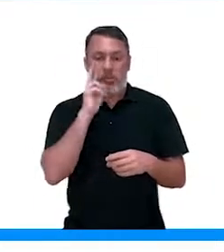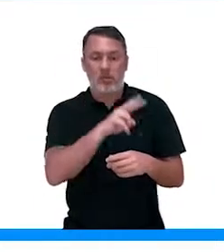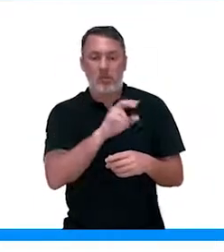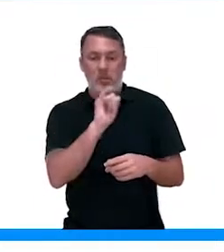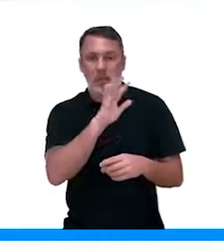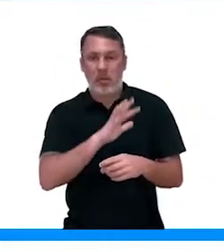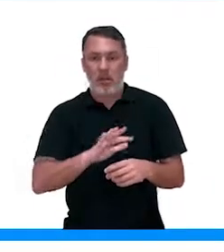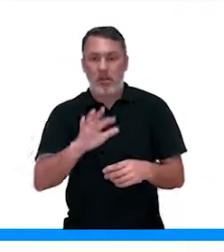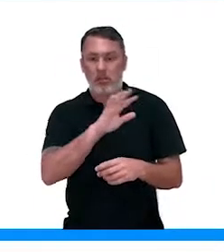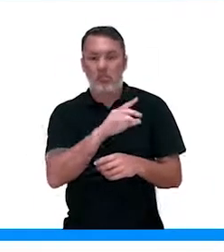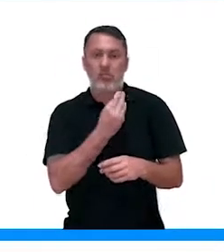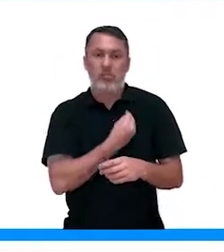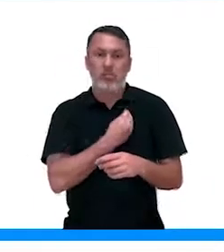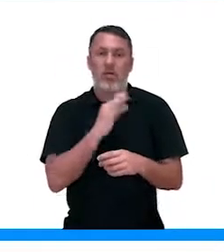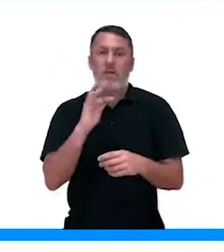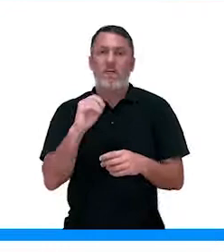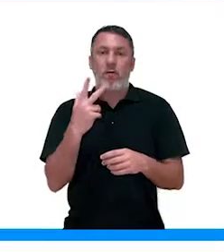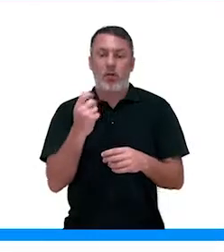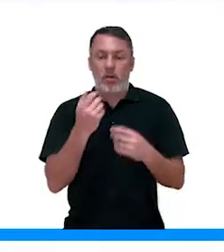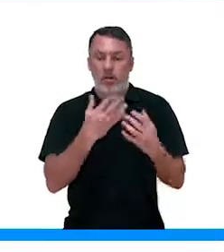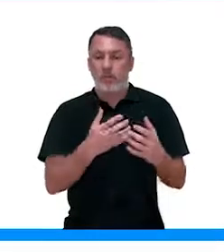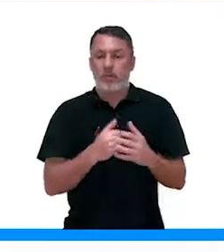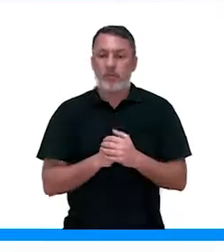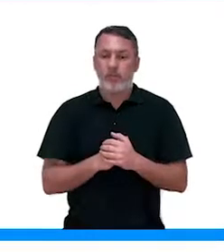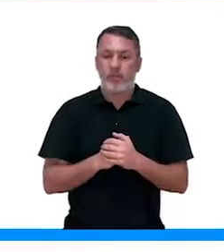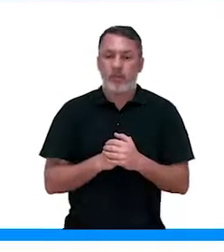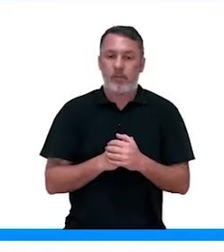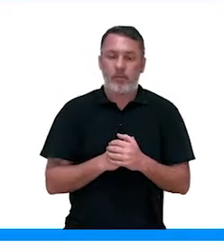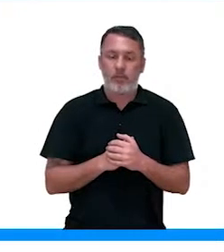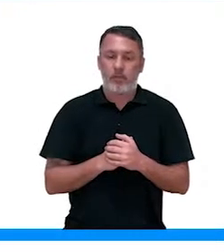gente está observando aí na imagem, presente na folha.